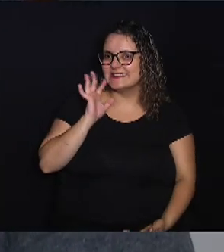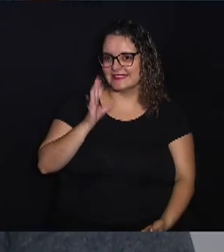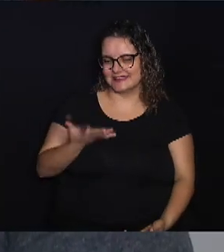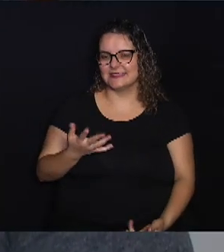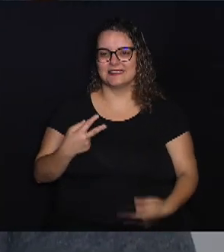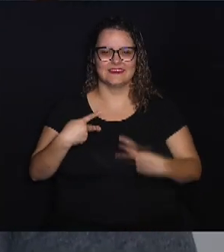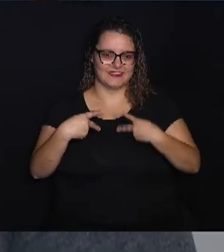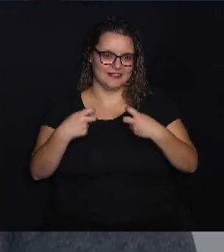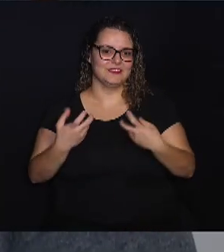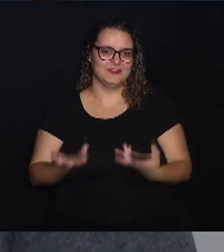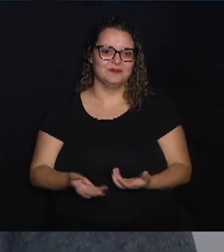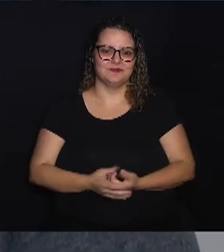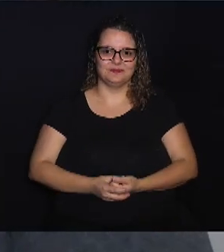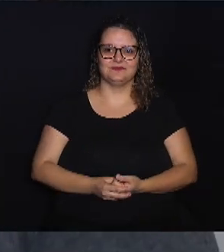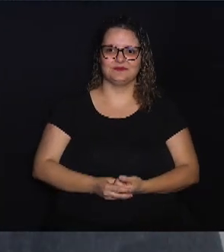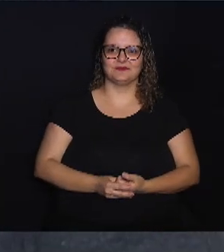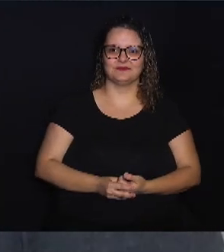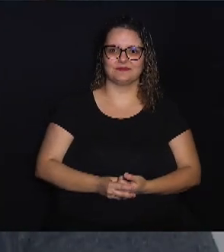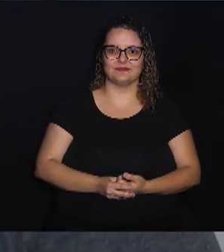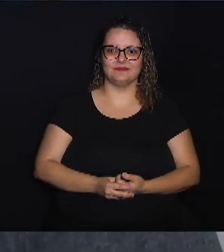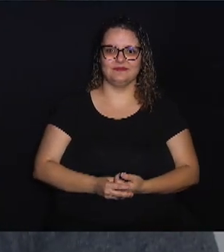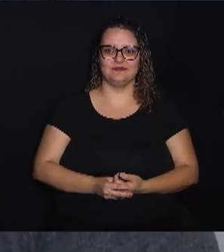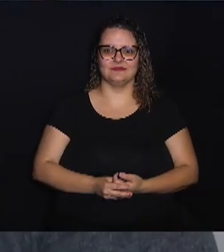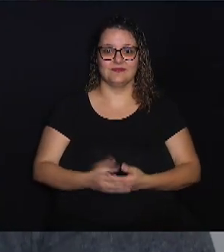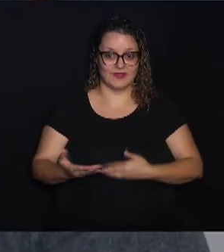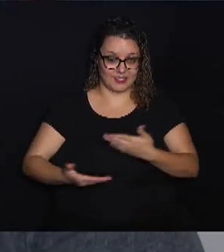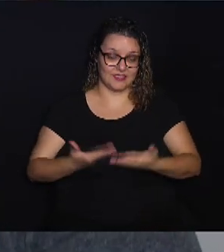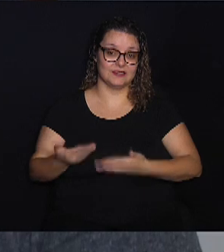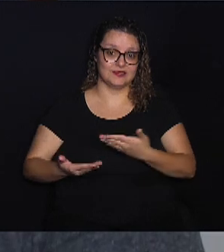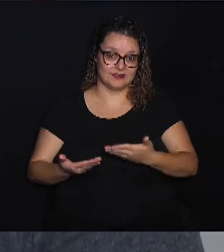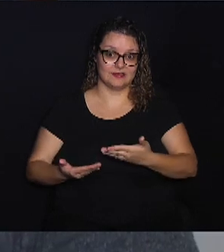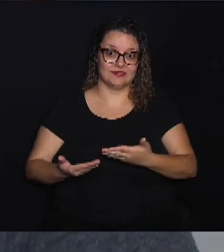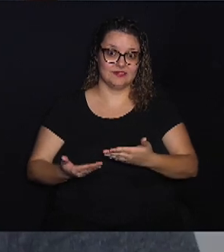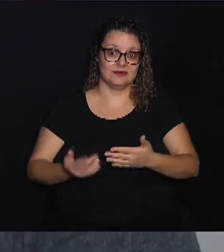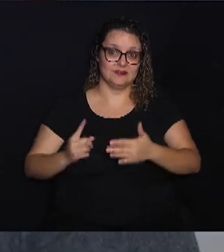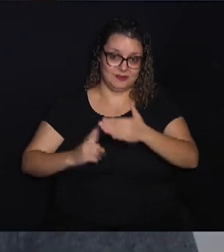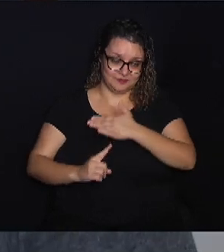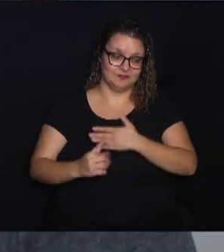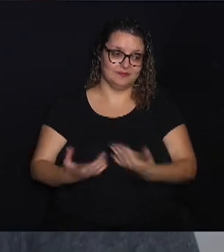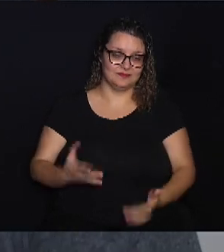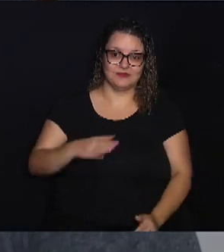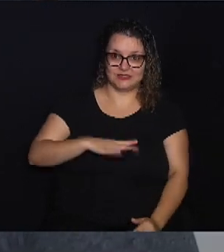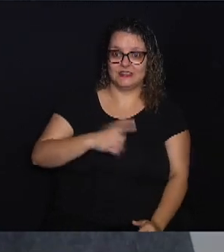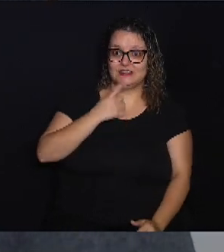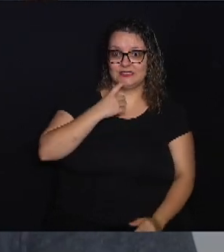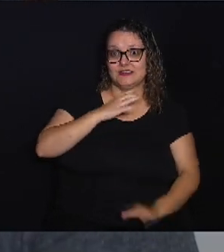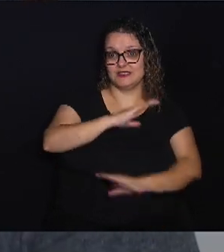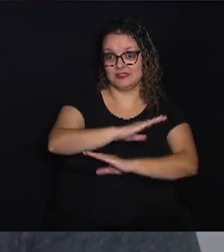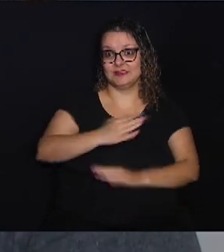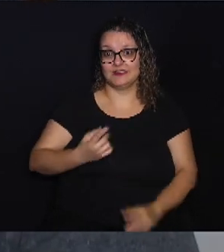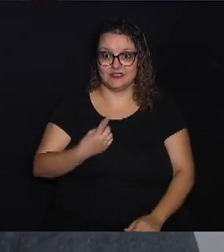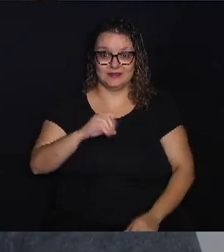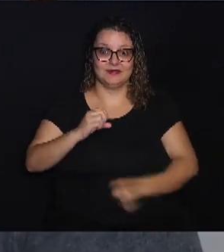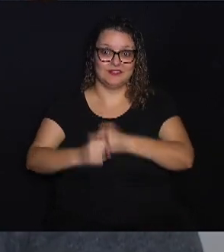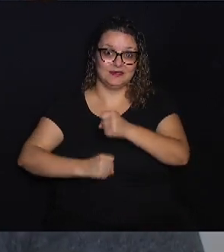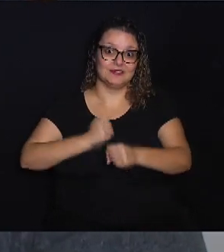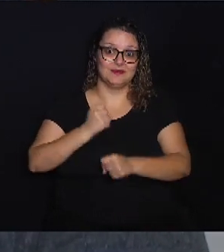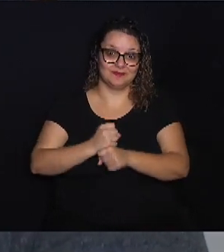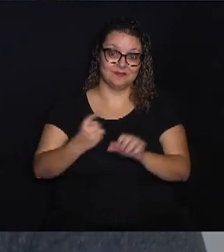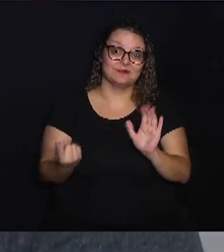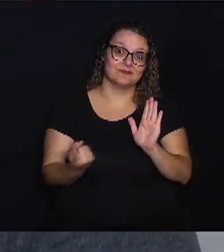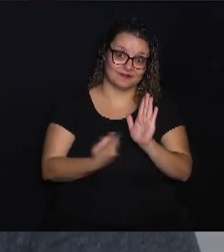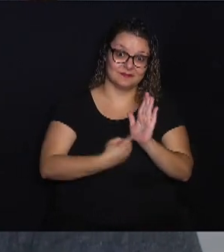reconhecimento de serviços prestados para o município, para a Câmara. São 10 anos, uma marca